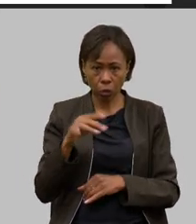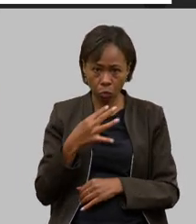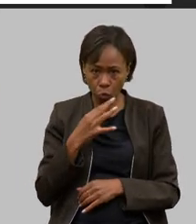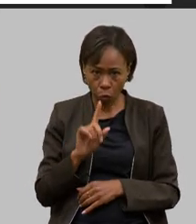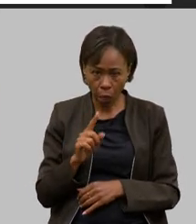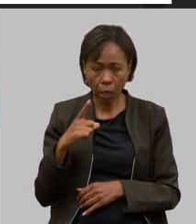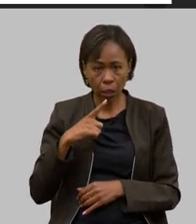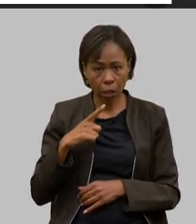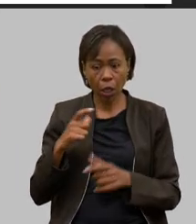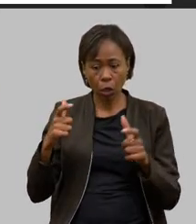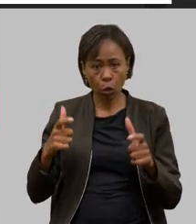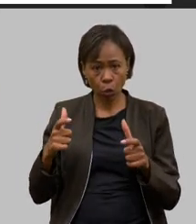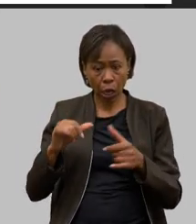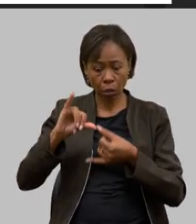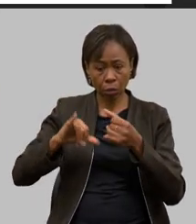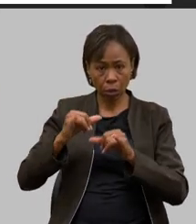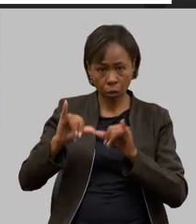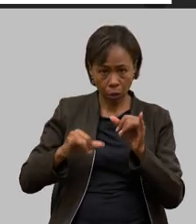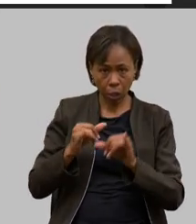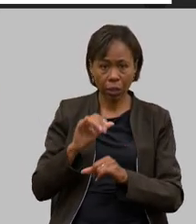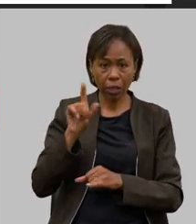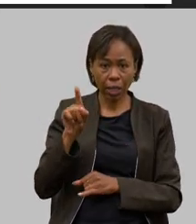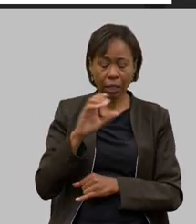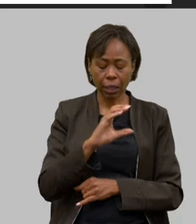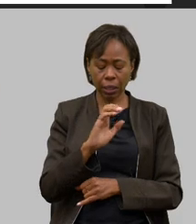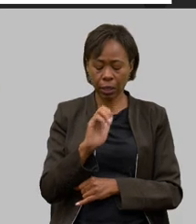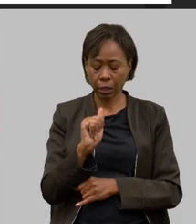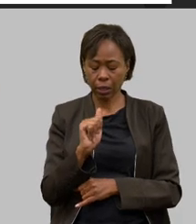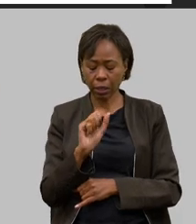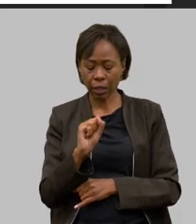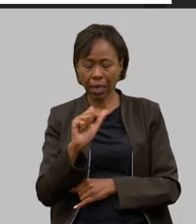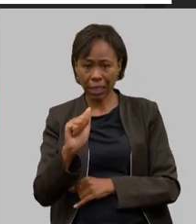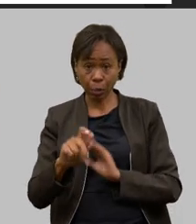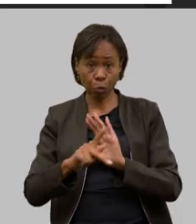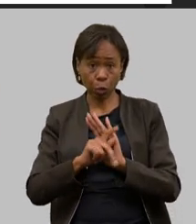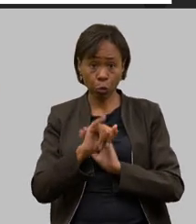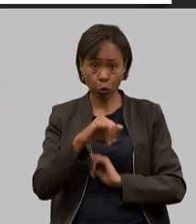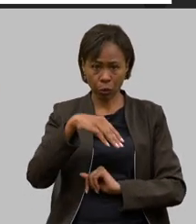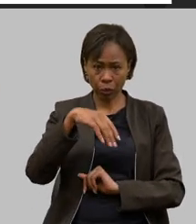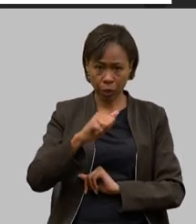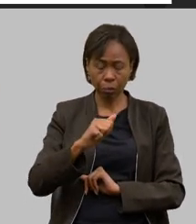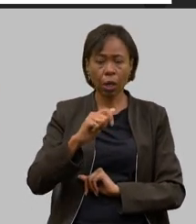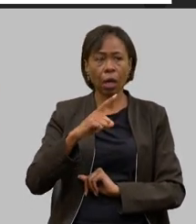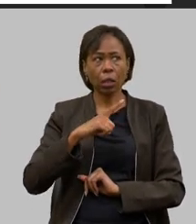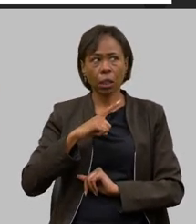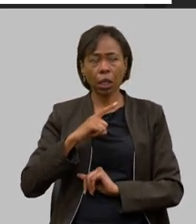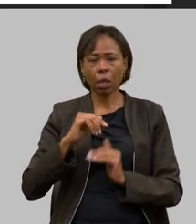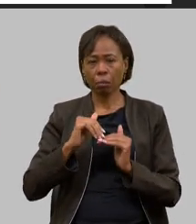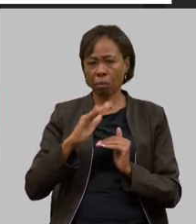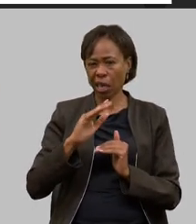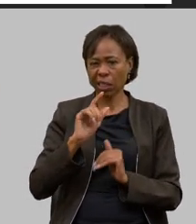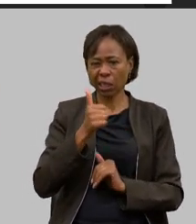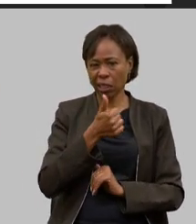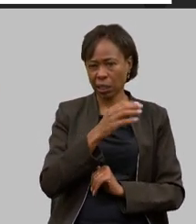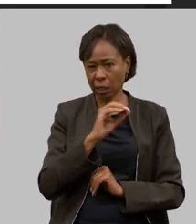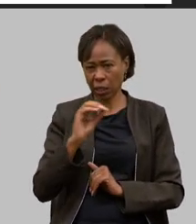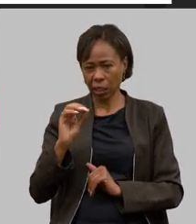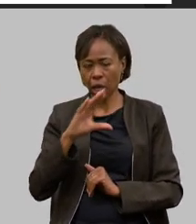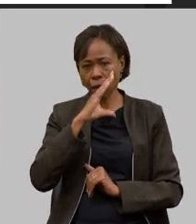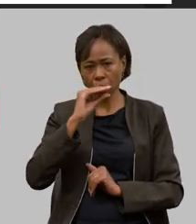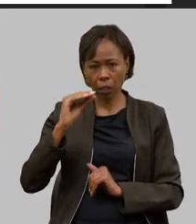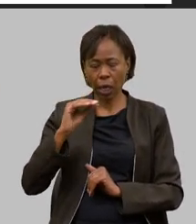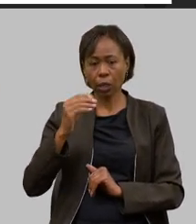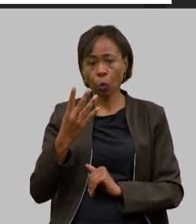laboratorial do IMA lá na Seasa onde nós temos lá já chegamos a ter lá mais de 100 funcionários mais de